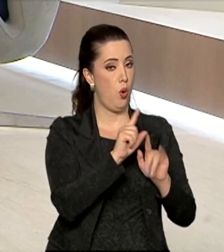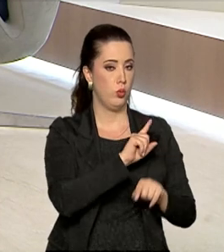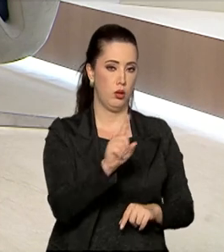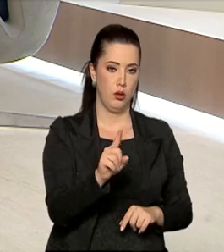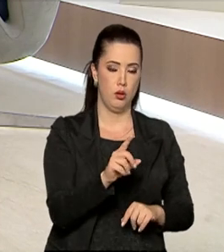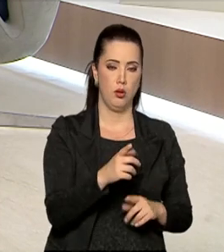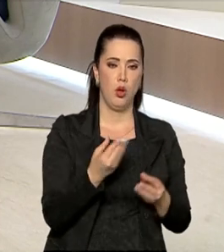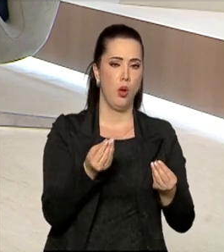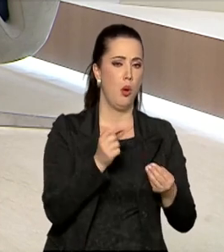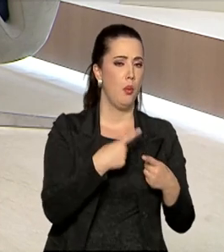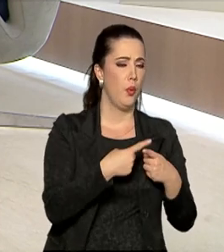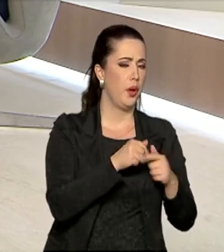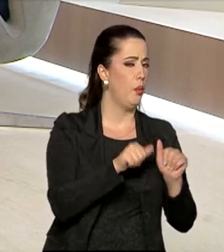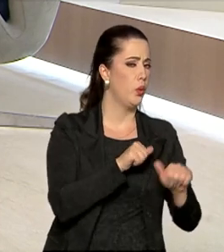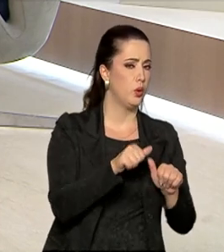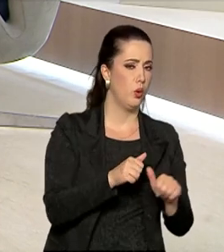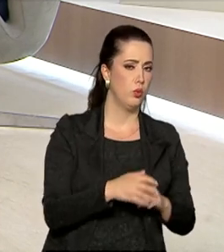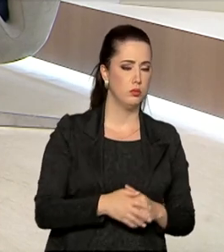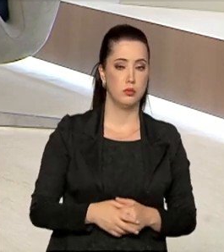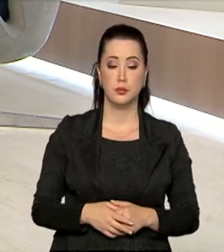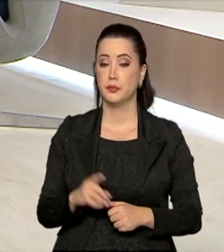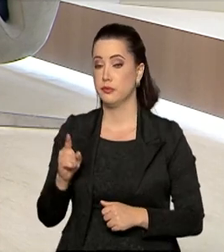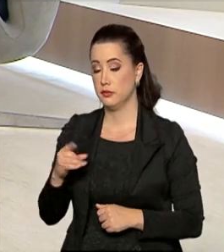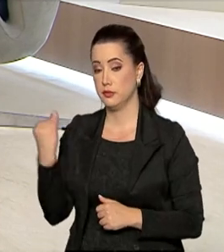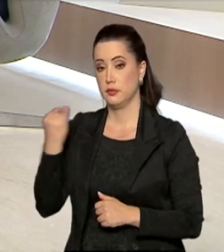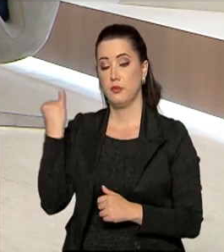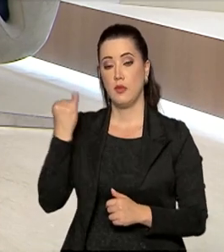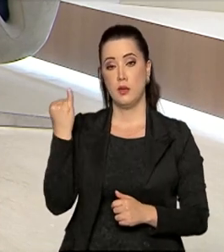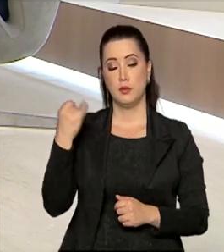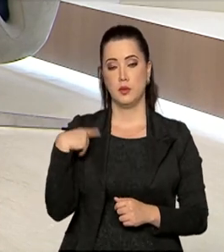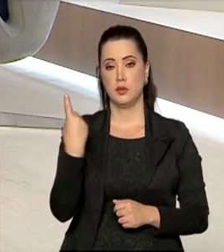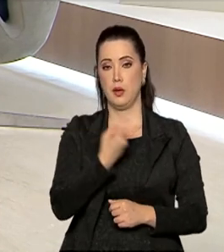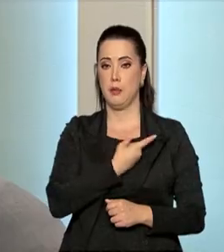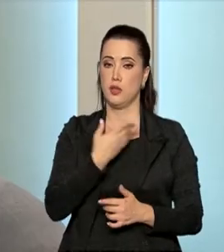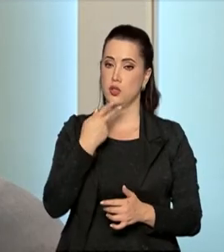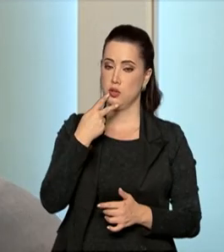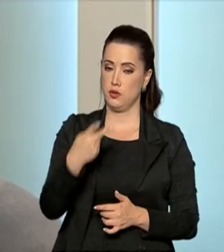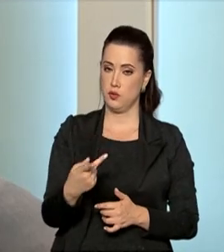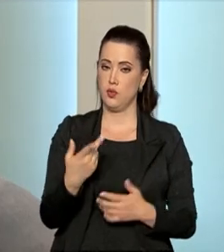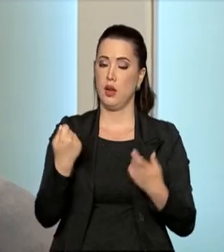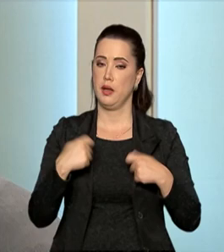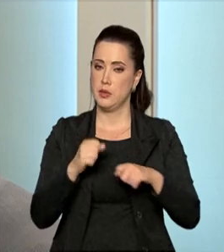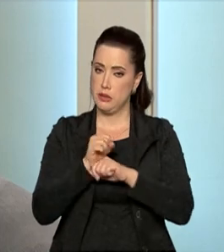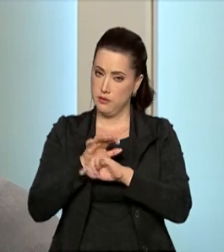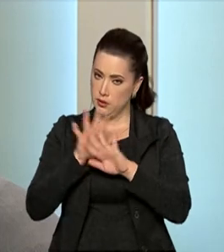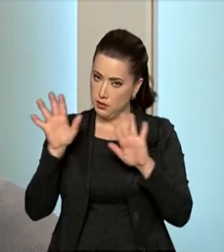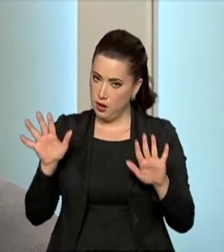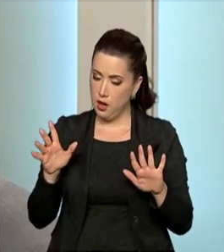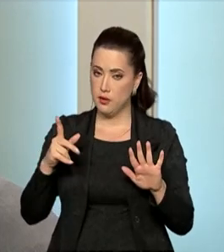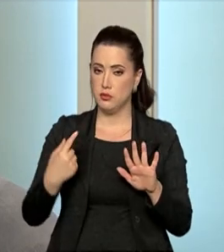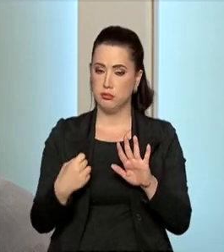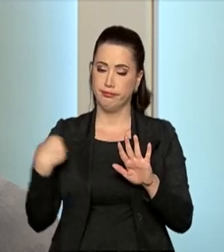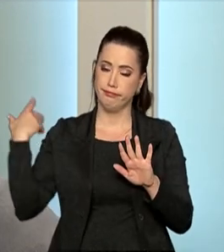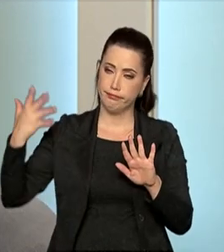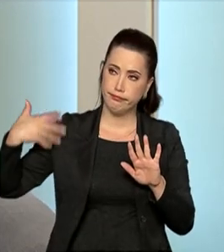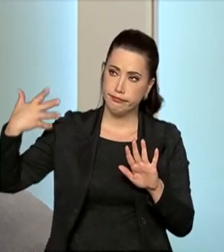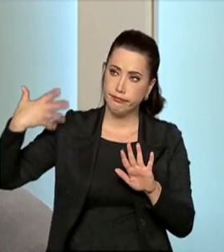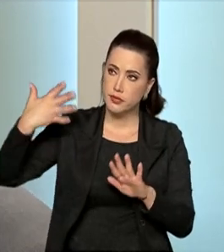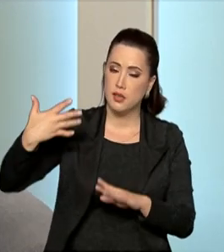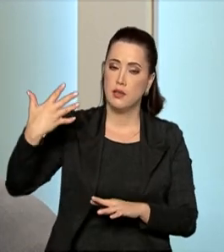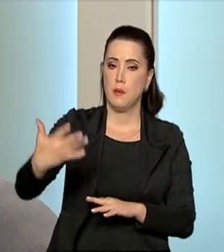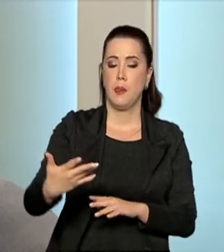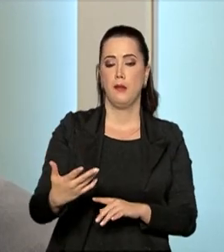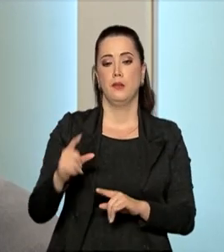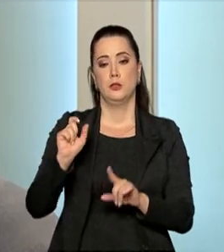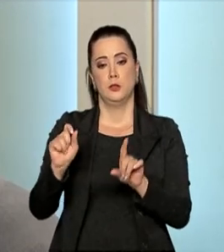isso, presidente? Olha, Paulo, isso é muito importante até para a gente desmistificar algumas coisas que ocorreram no decorrer da